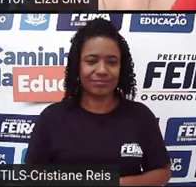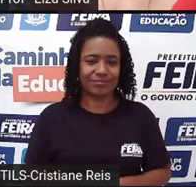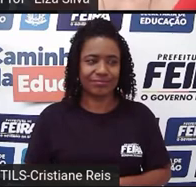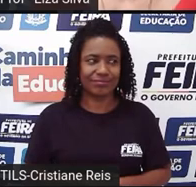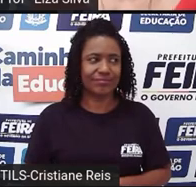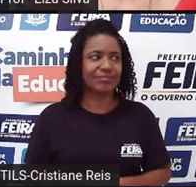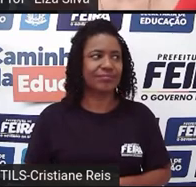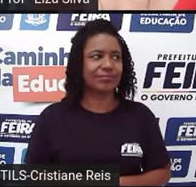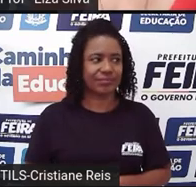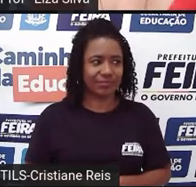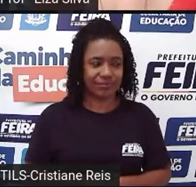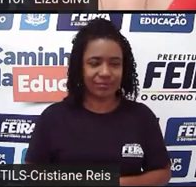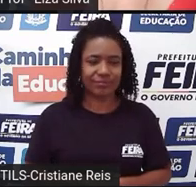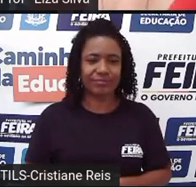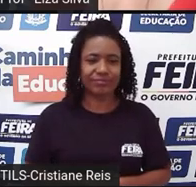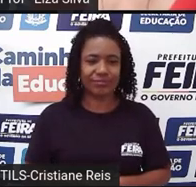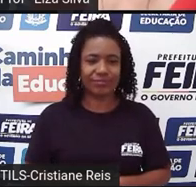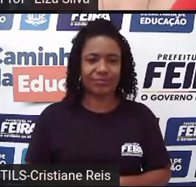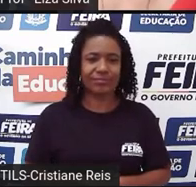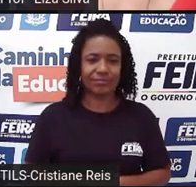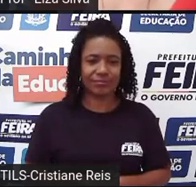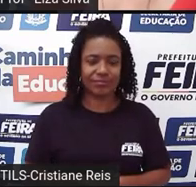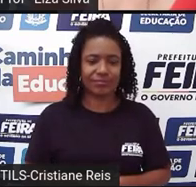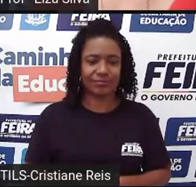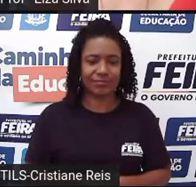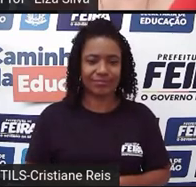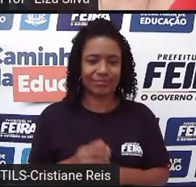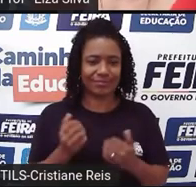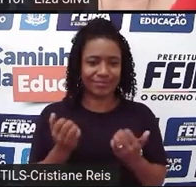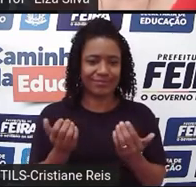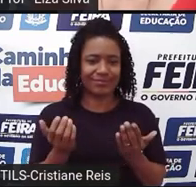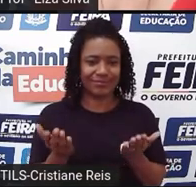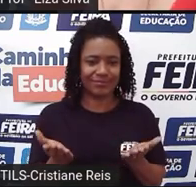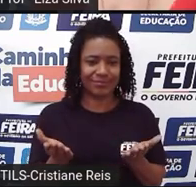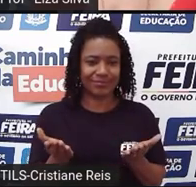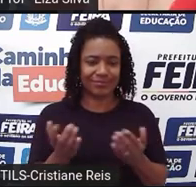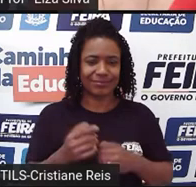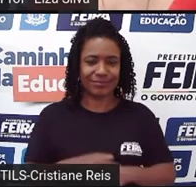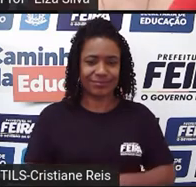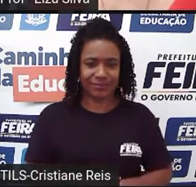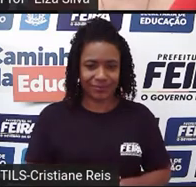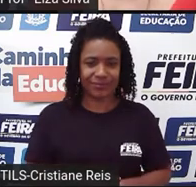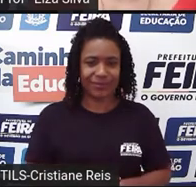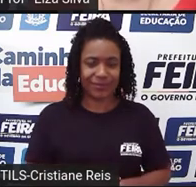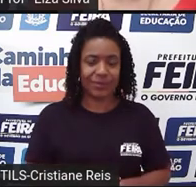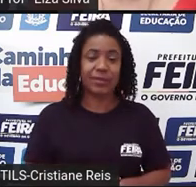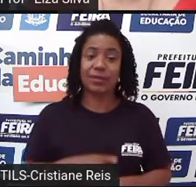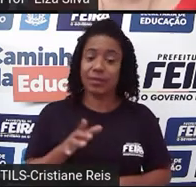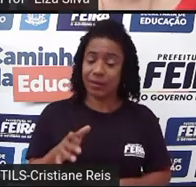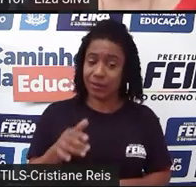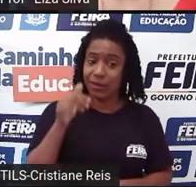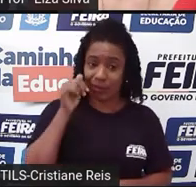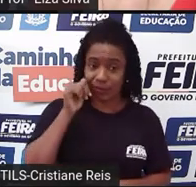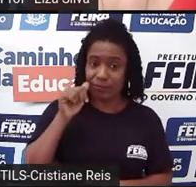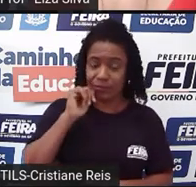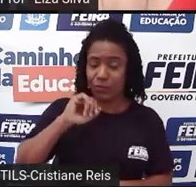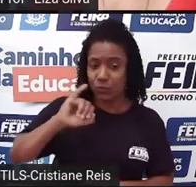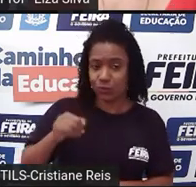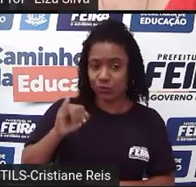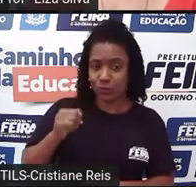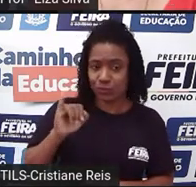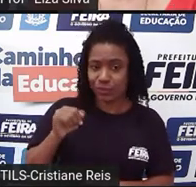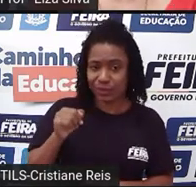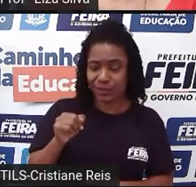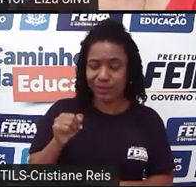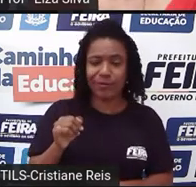Juliet takes a drug and pretend to be dead. Então, ela resolve tomar o veneno e